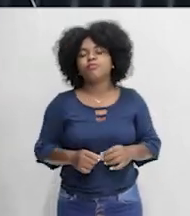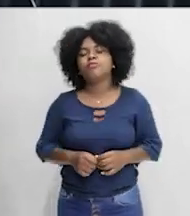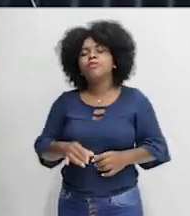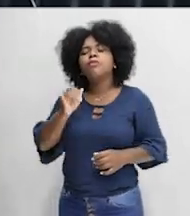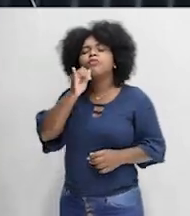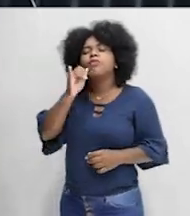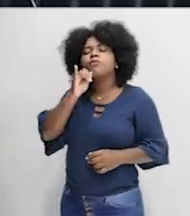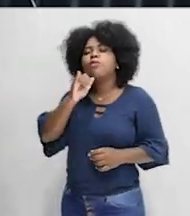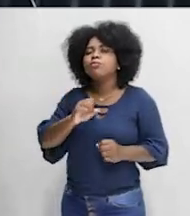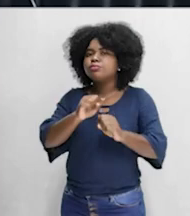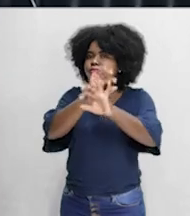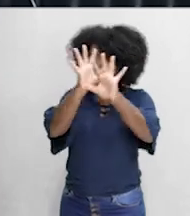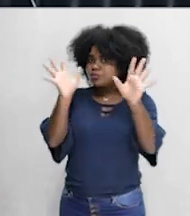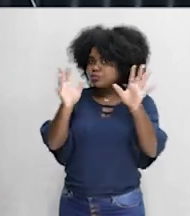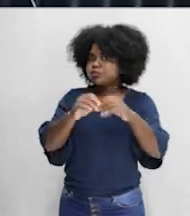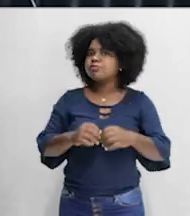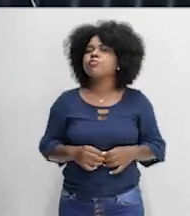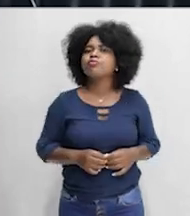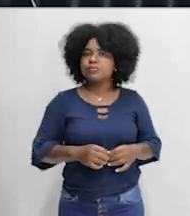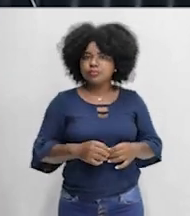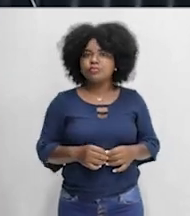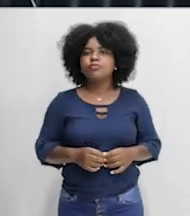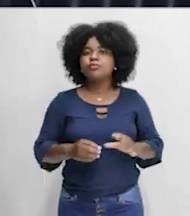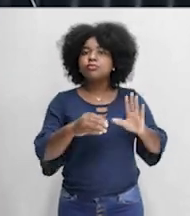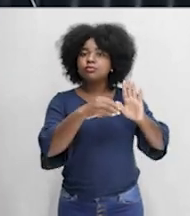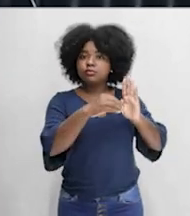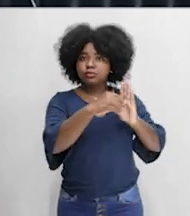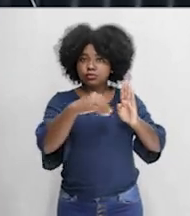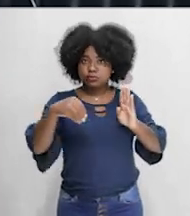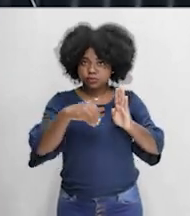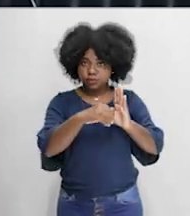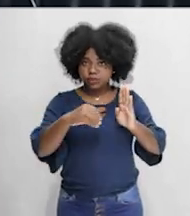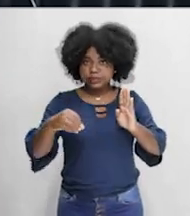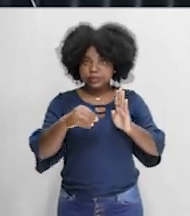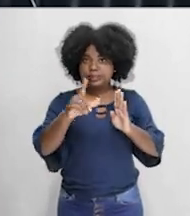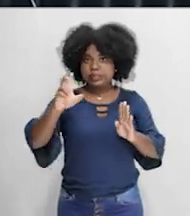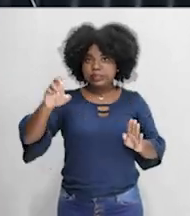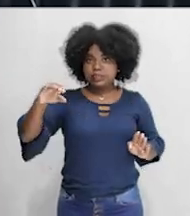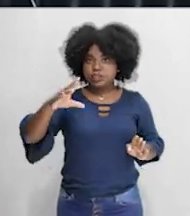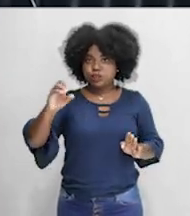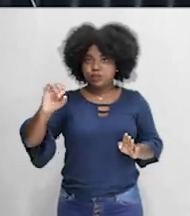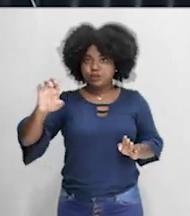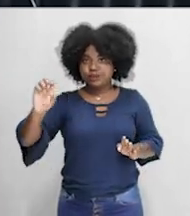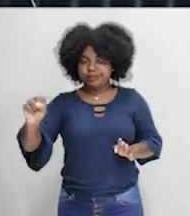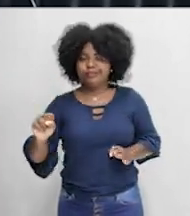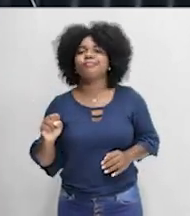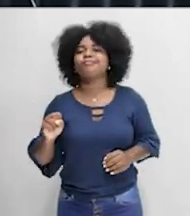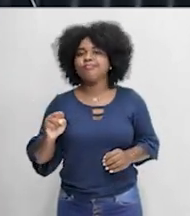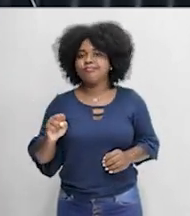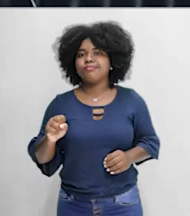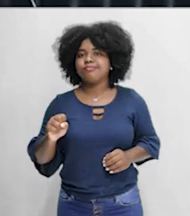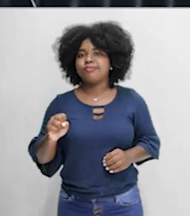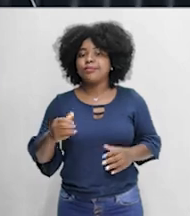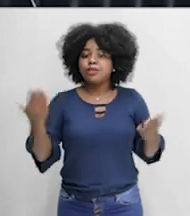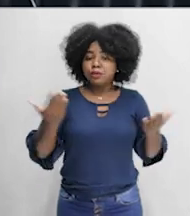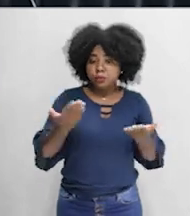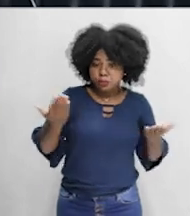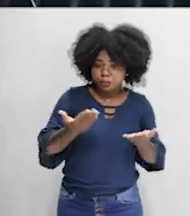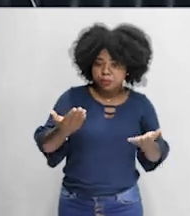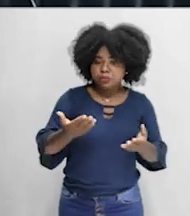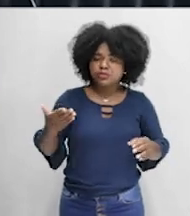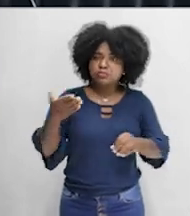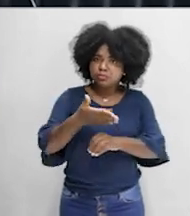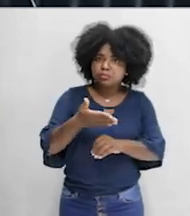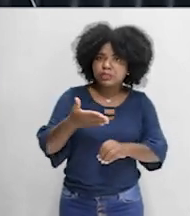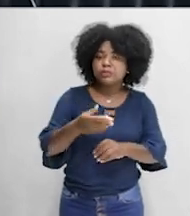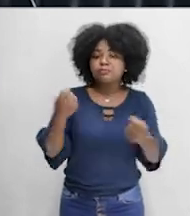exemplo bem aqui. Os lençóis maranhenses. Hoje, para você entrar lá nos lençóis, você precisa respeitar determinadas regras. Então, por exemplo, você